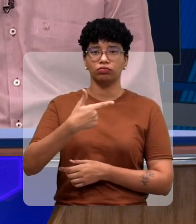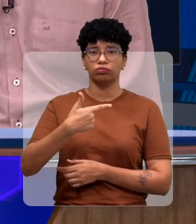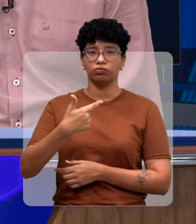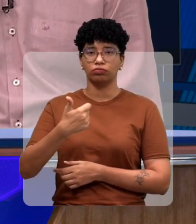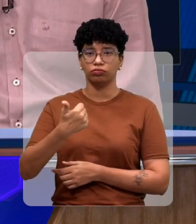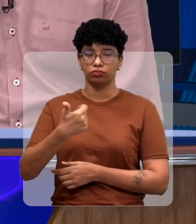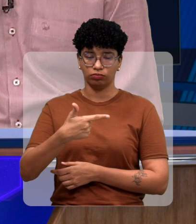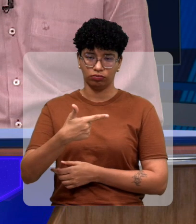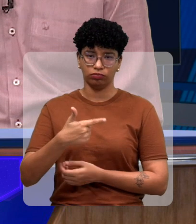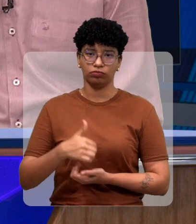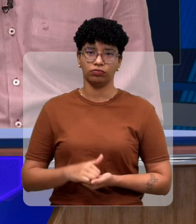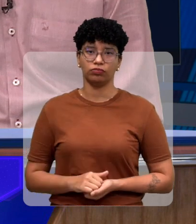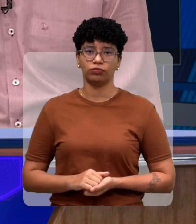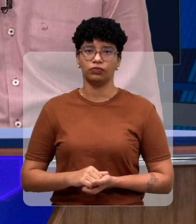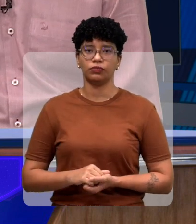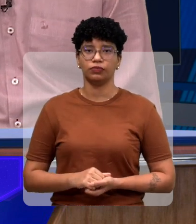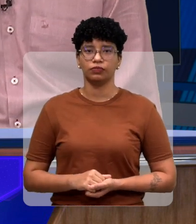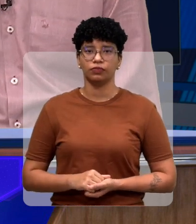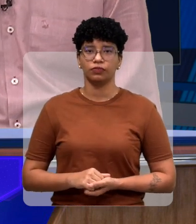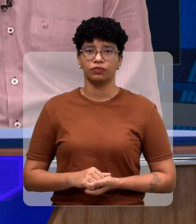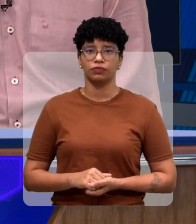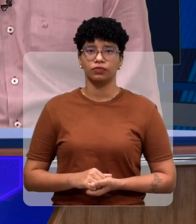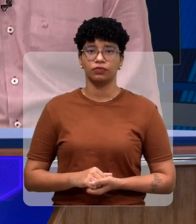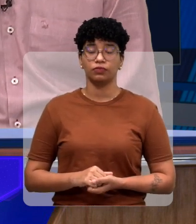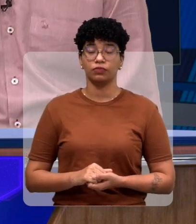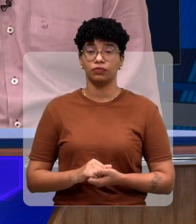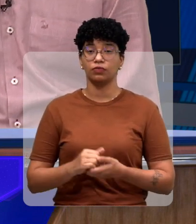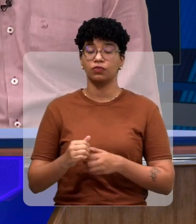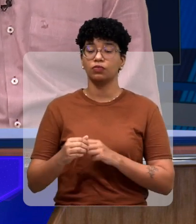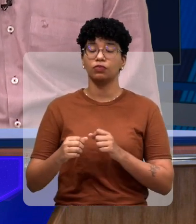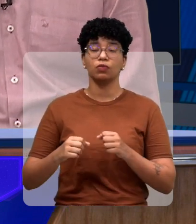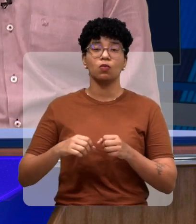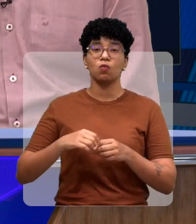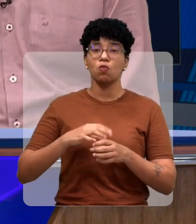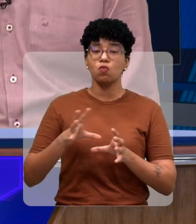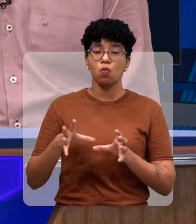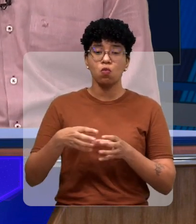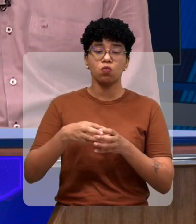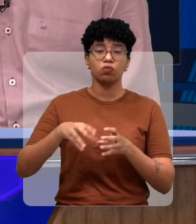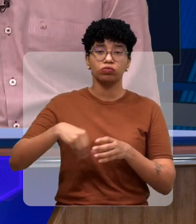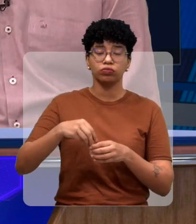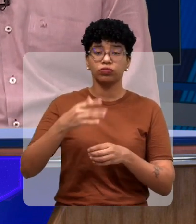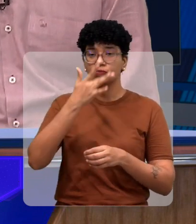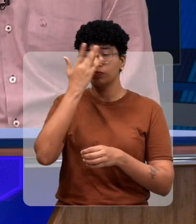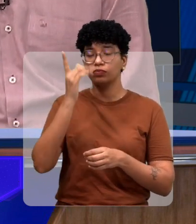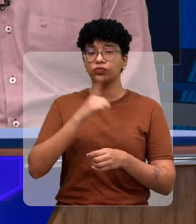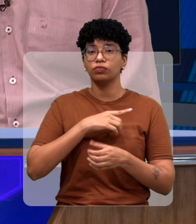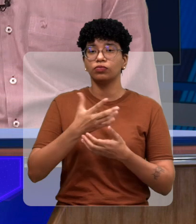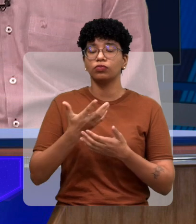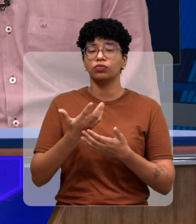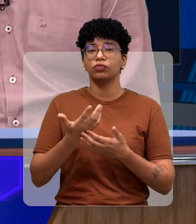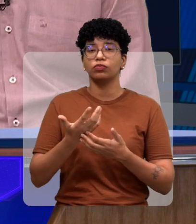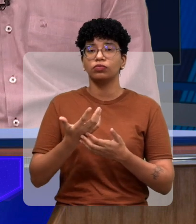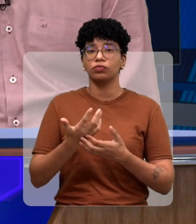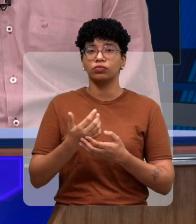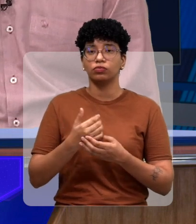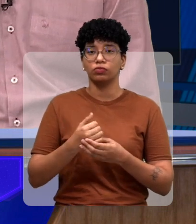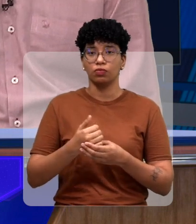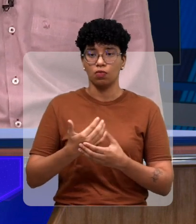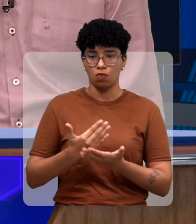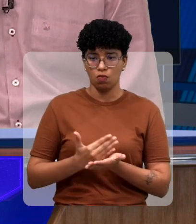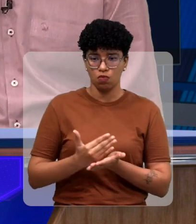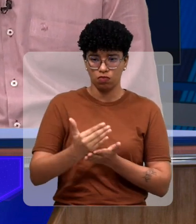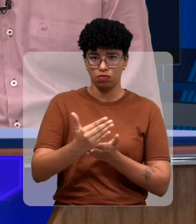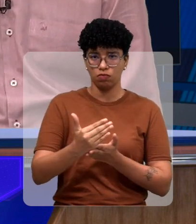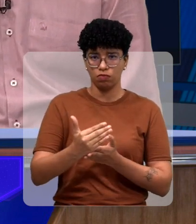312. 312. 312. Desses 312, nós vamos entrar agora num processo eleitoral. Esse ano,